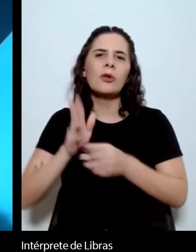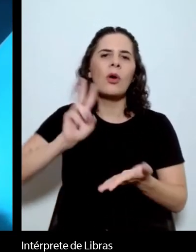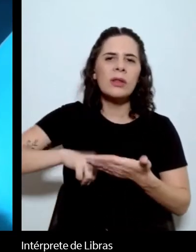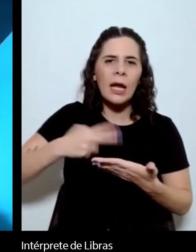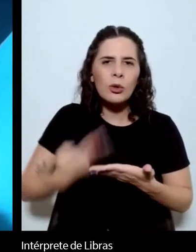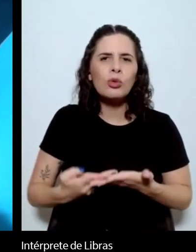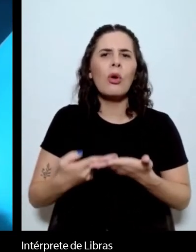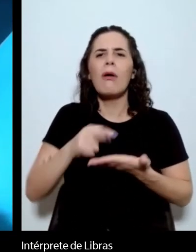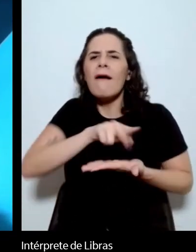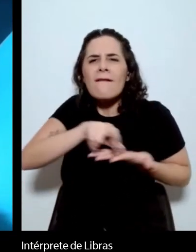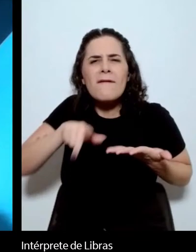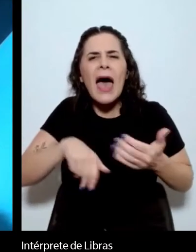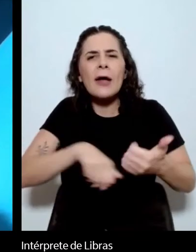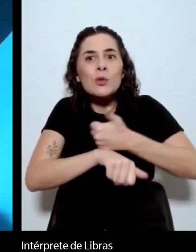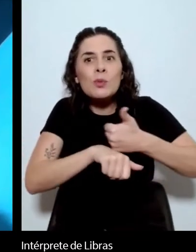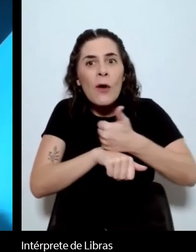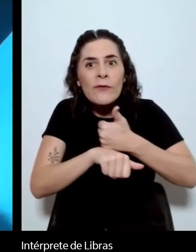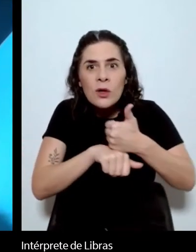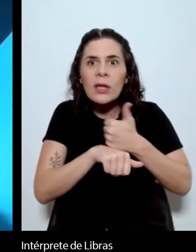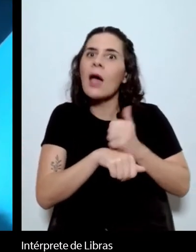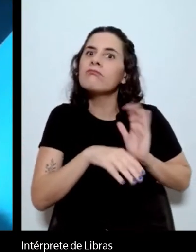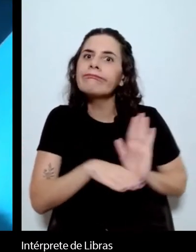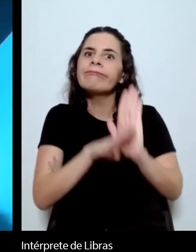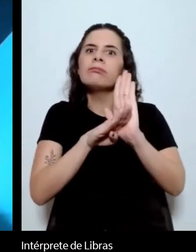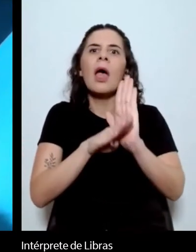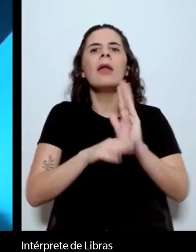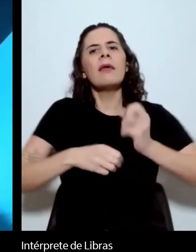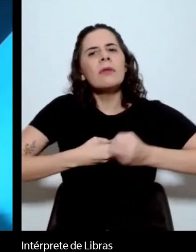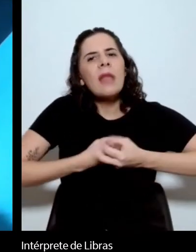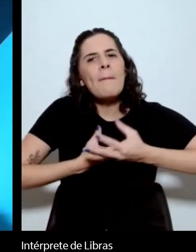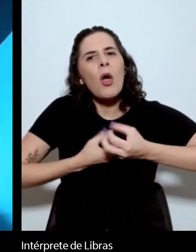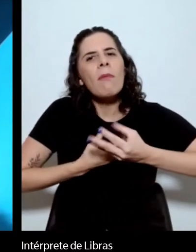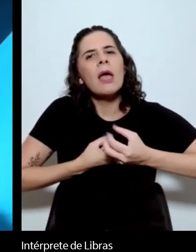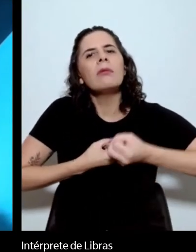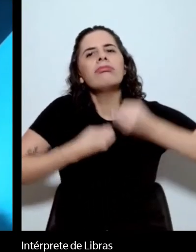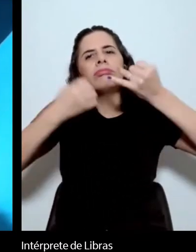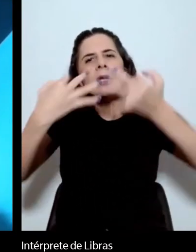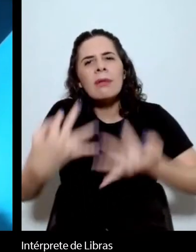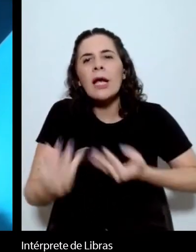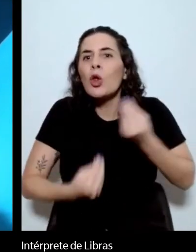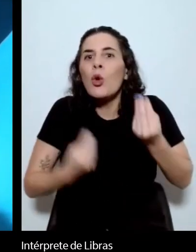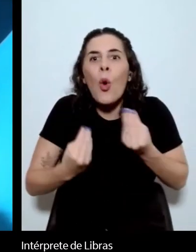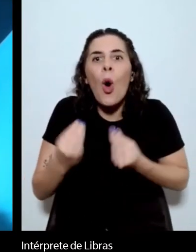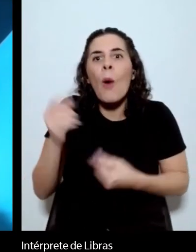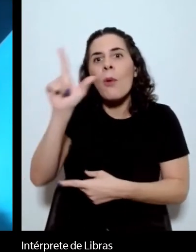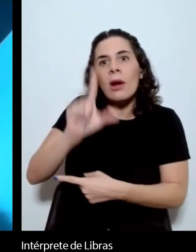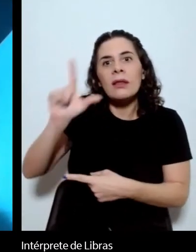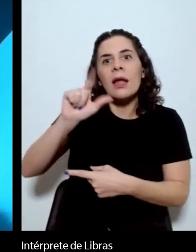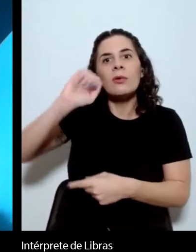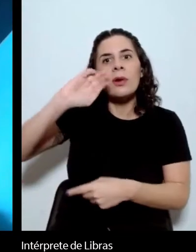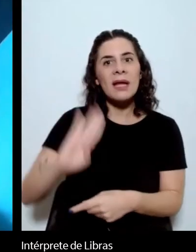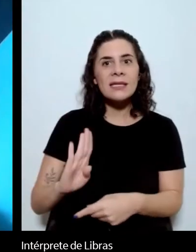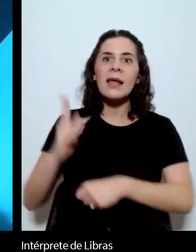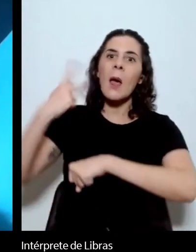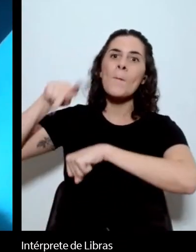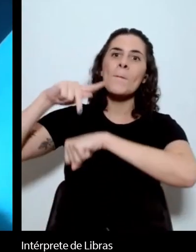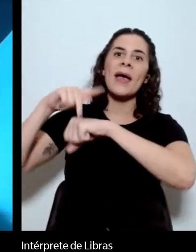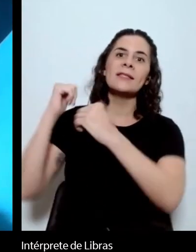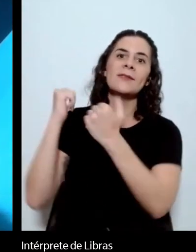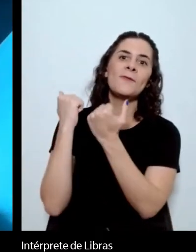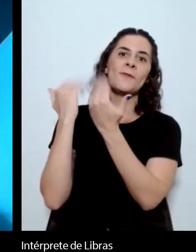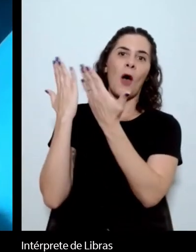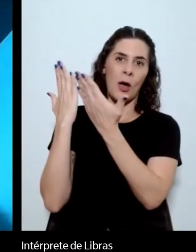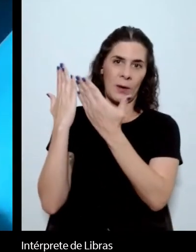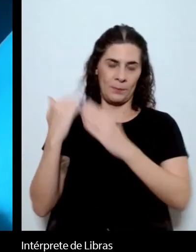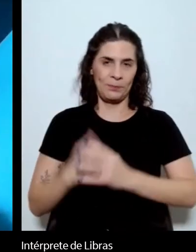tradutoras, que de uma forma ou de outra colaboraram para a presença da literatura brasileira no exterior. O atual projeto,